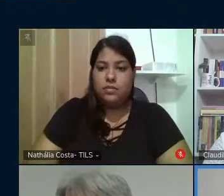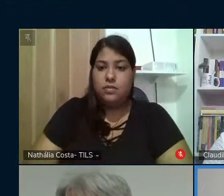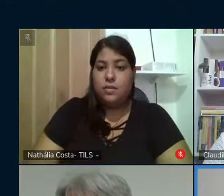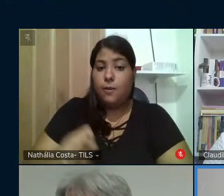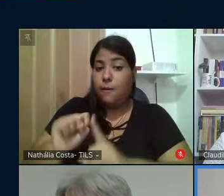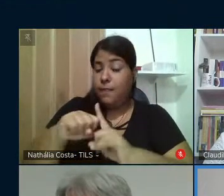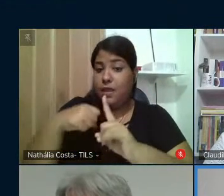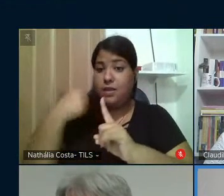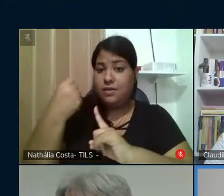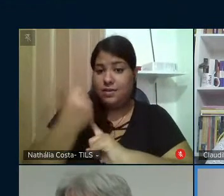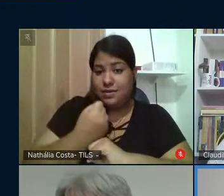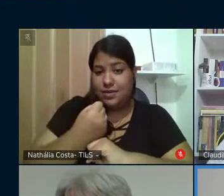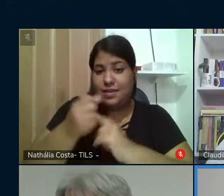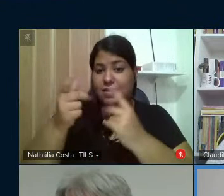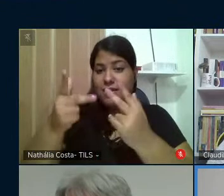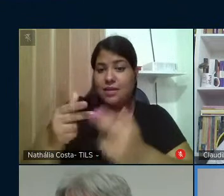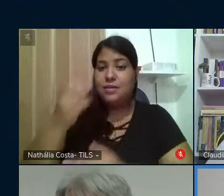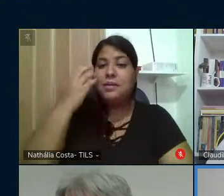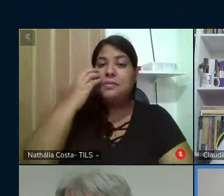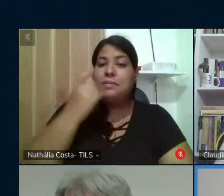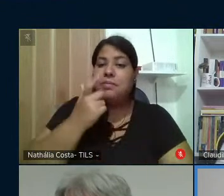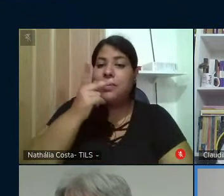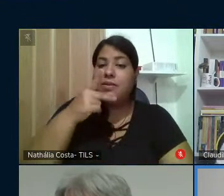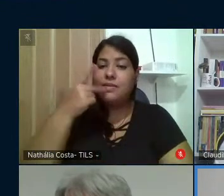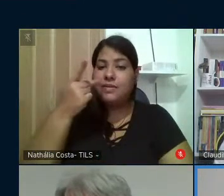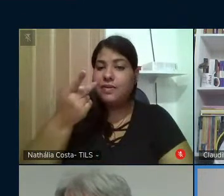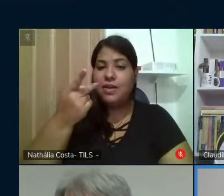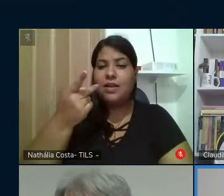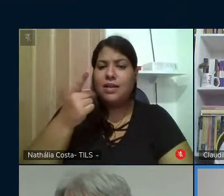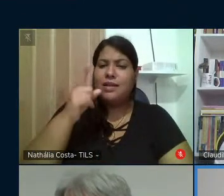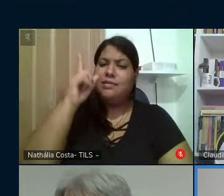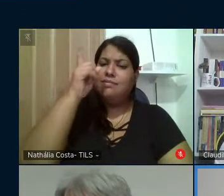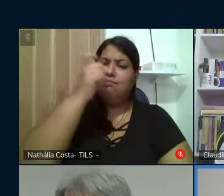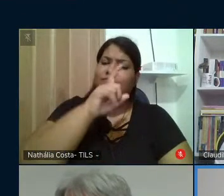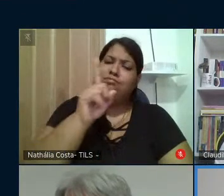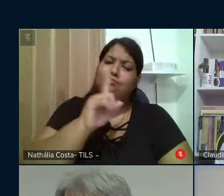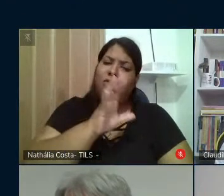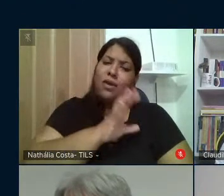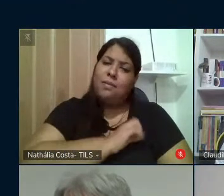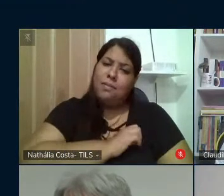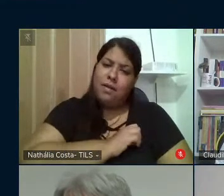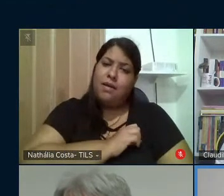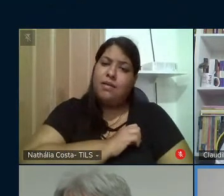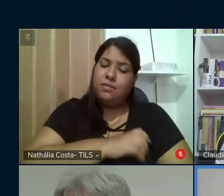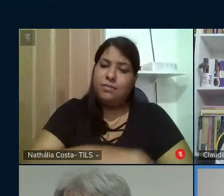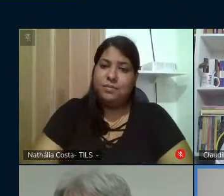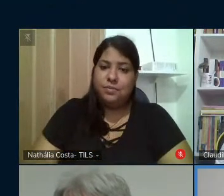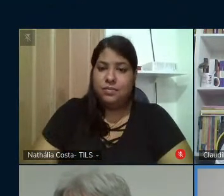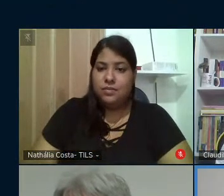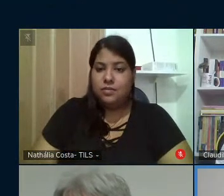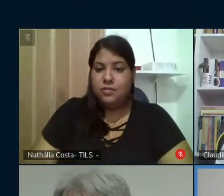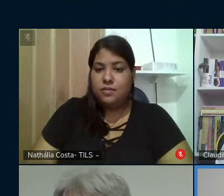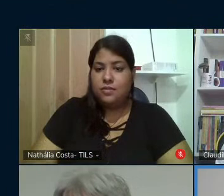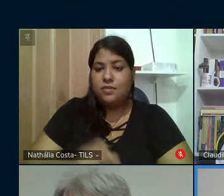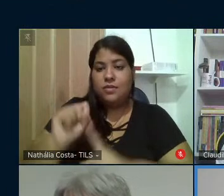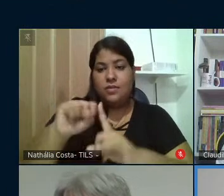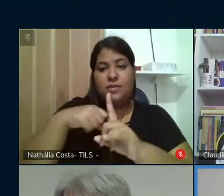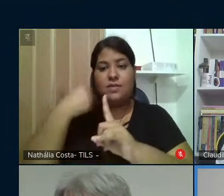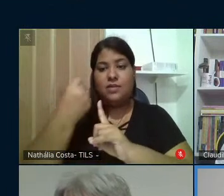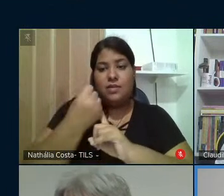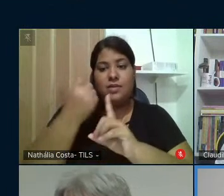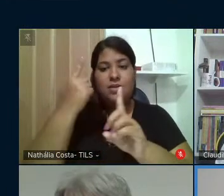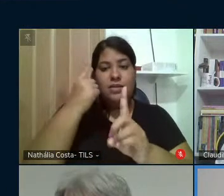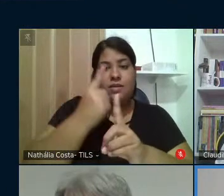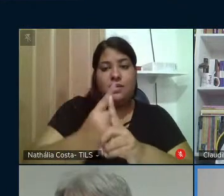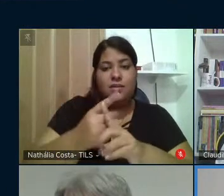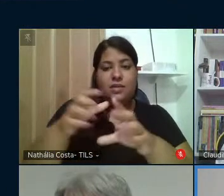sociedade como disse Paulo Freire em que não seja tão difícil amar então seminário o encontro de